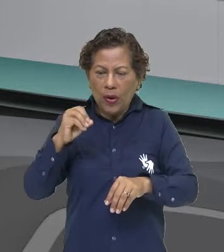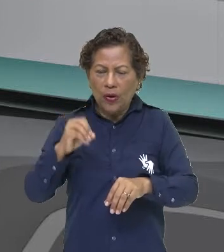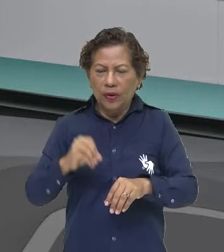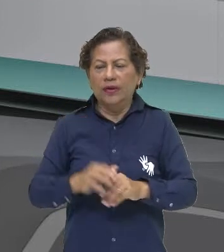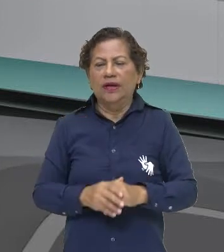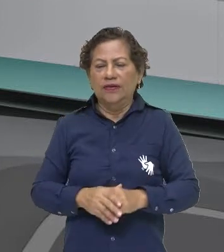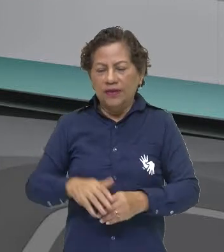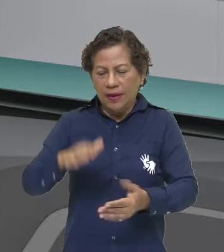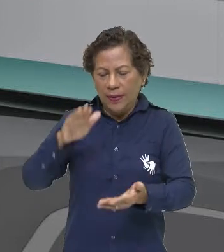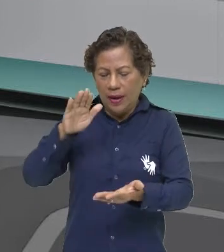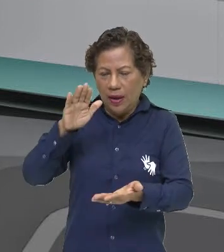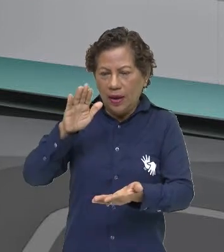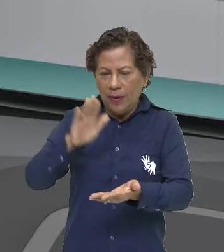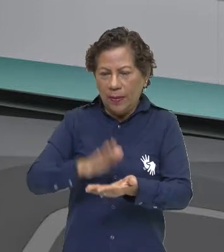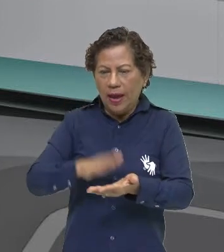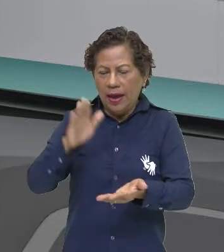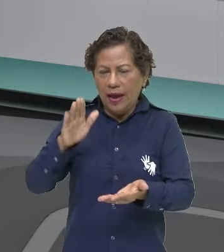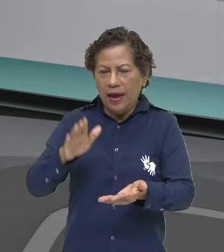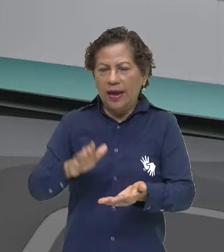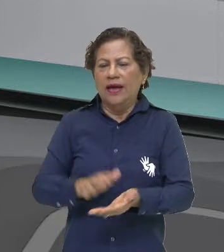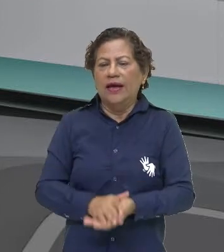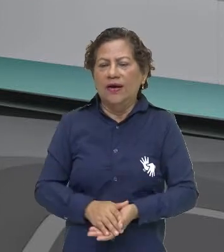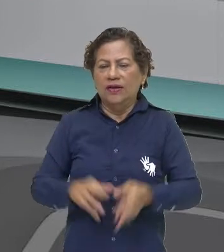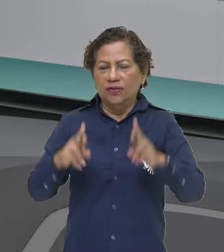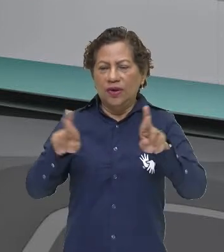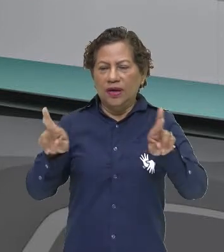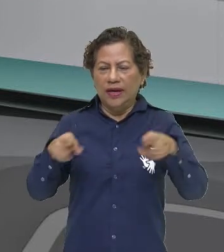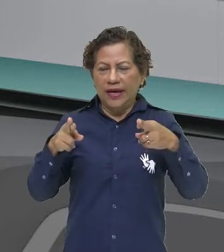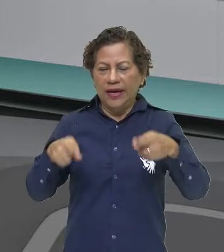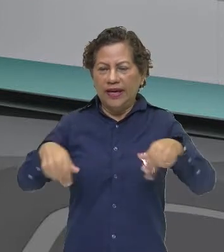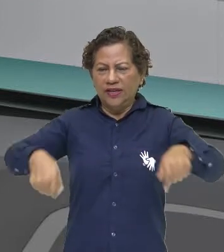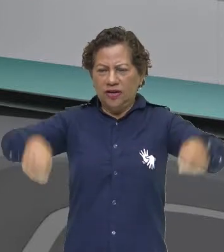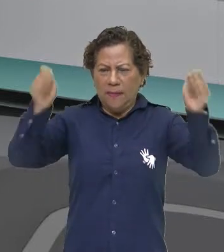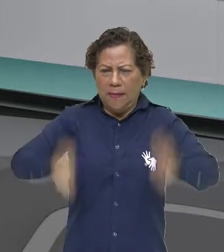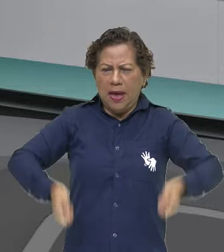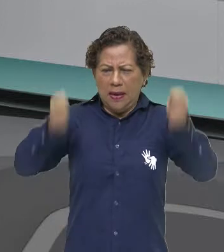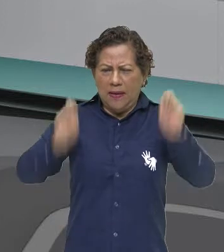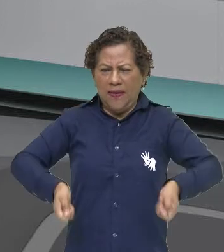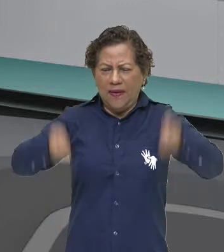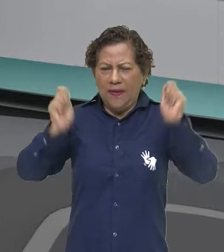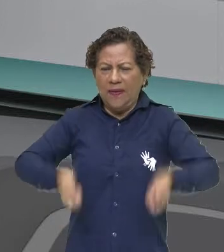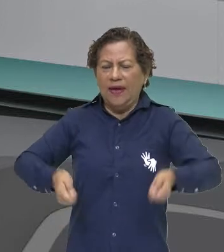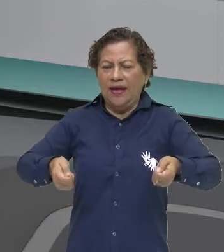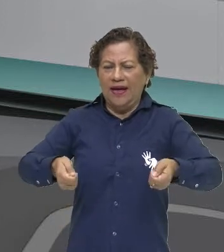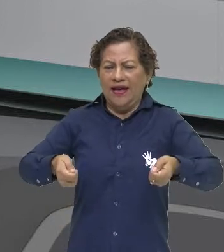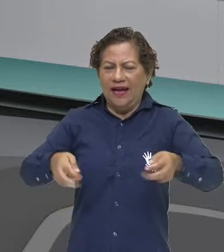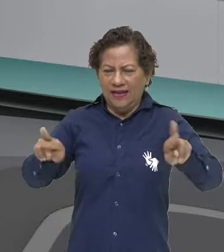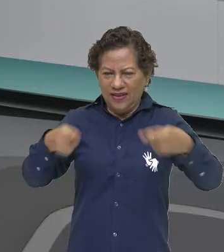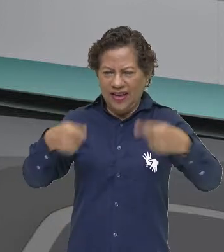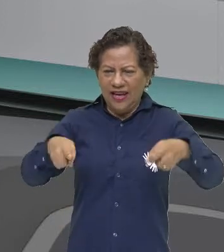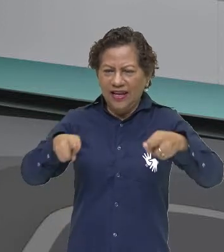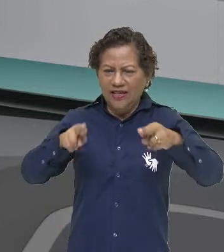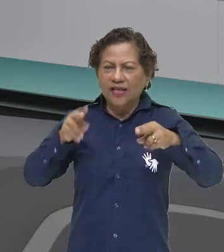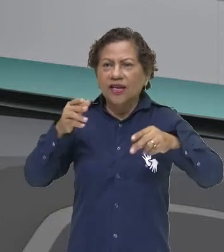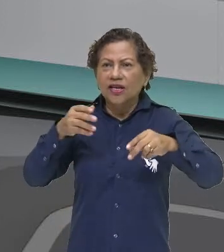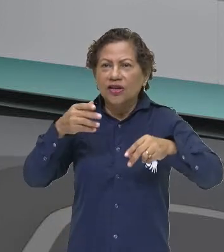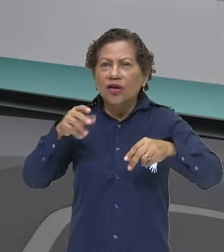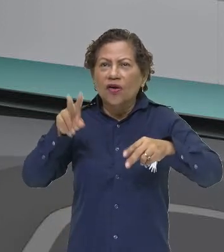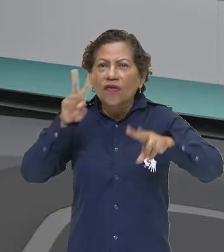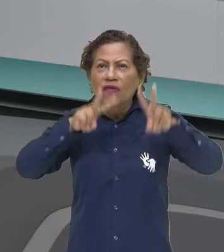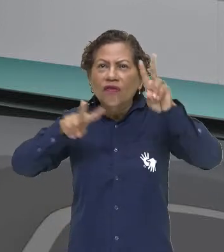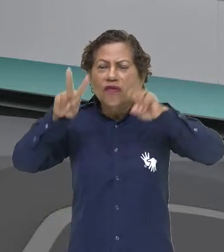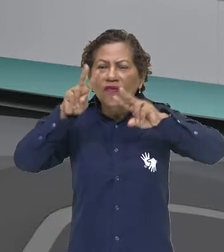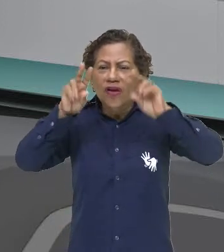Então, quando você bate o seu travesseiro, a sua rede, você sacode assim na direção do sol e tem aqueles pozinhos voando assim,